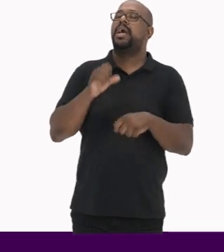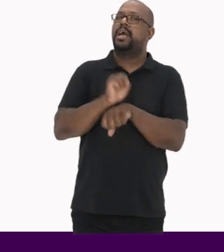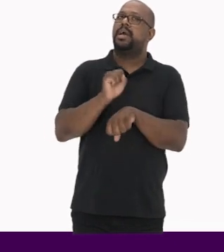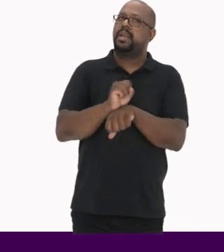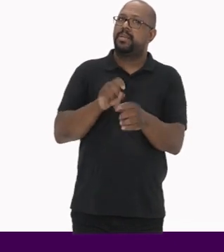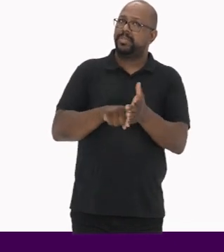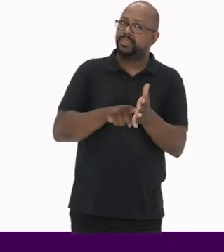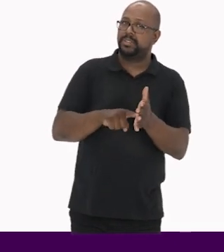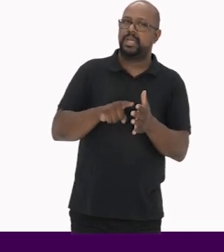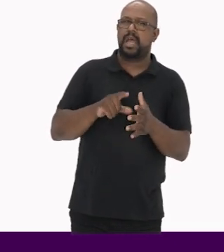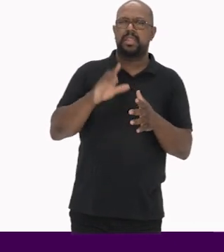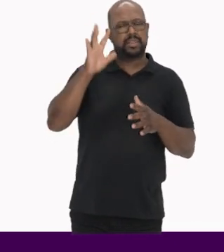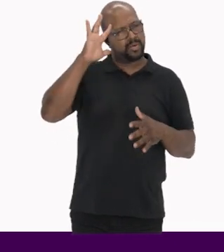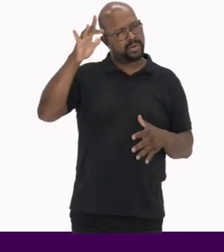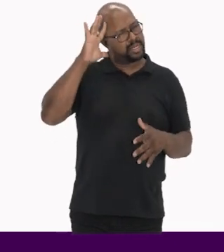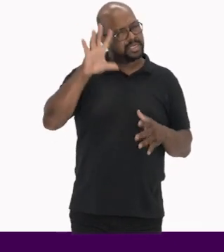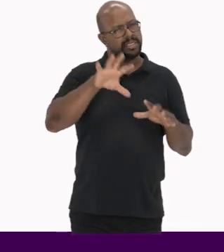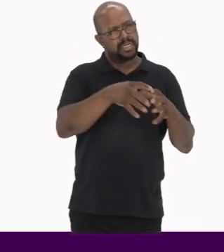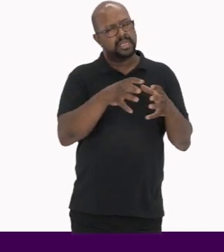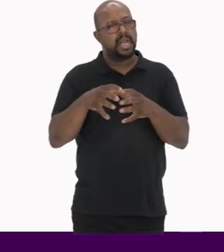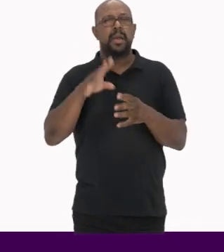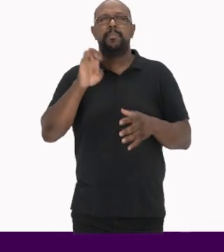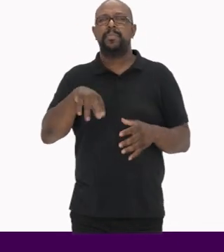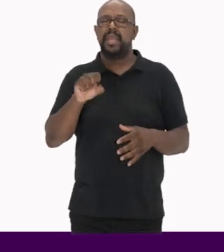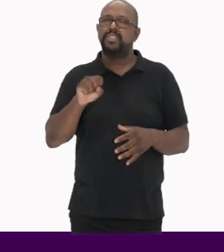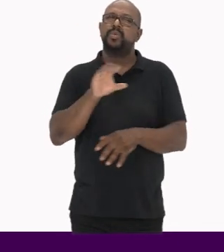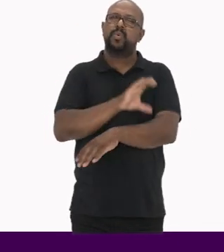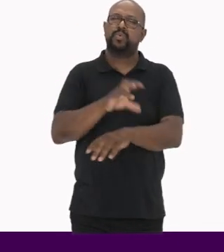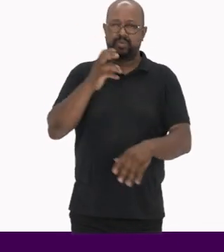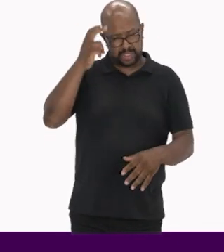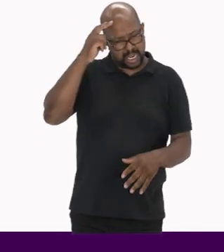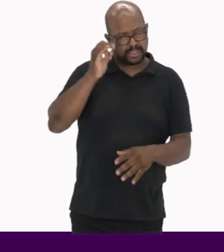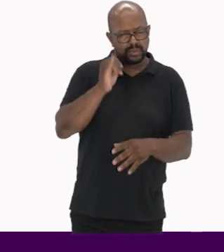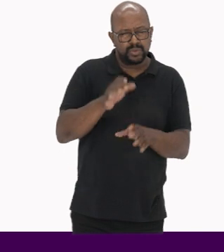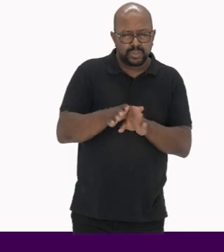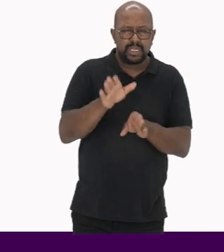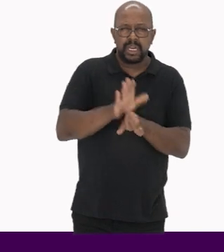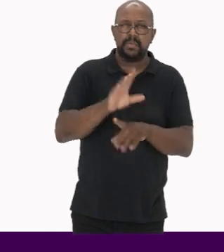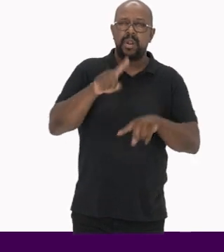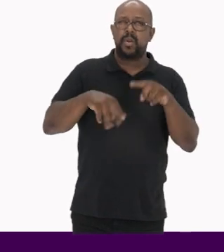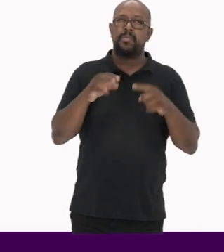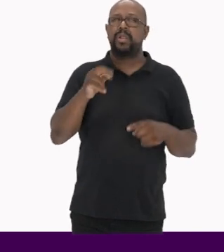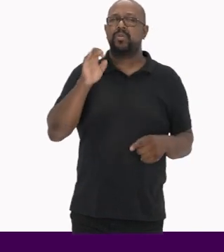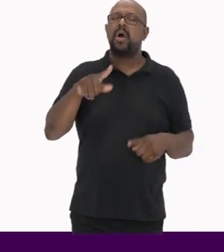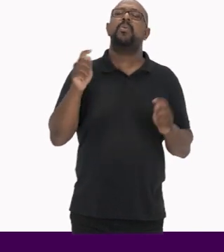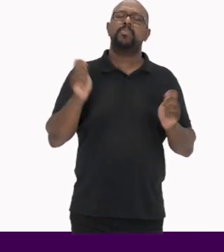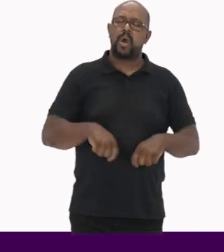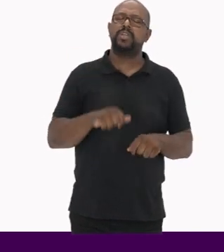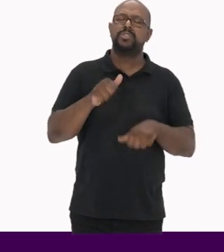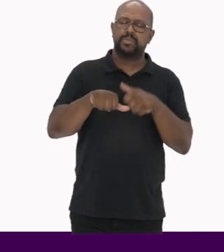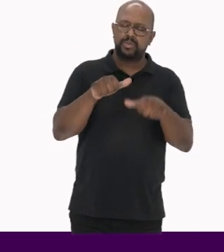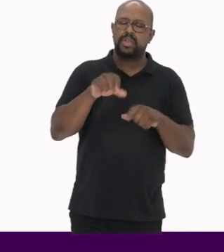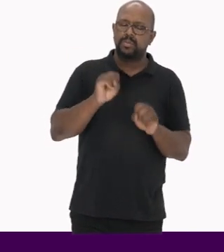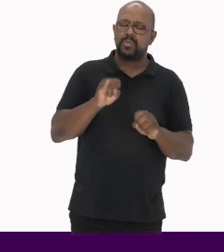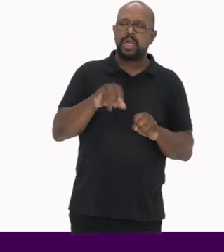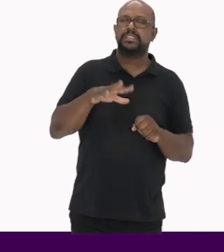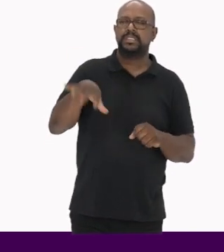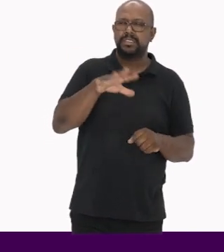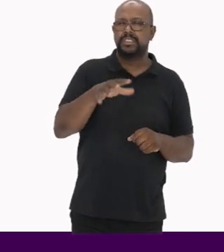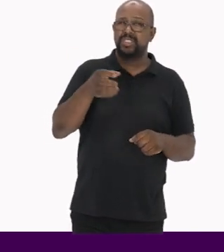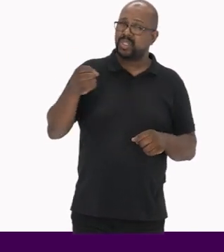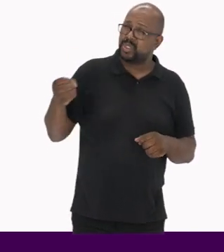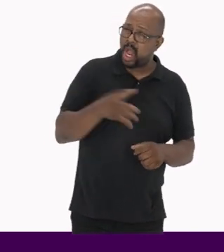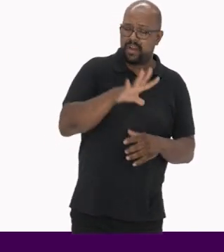As categorias de classificação dos bens culturais sugeridas pelo manual também podem ser modificadas Elas podem ser